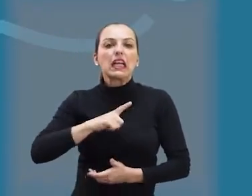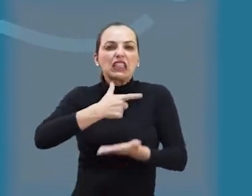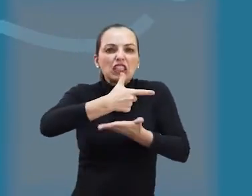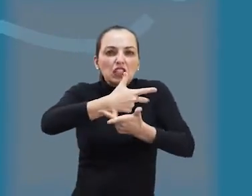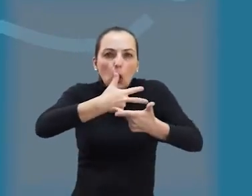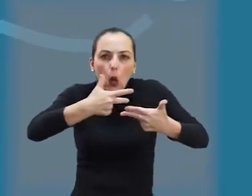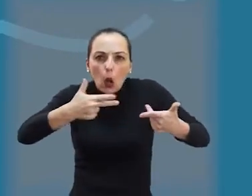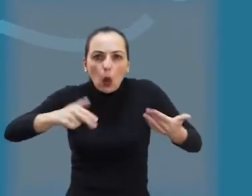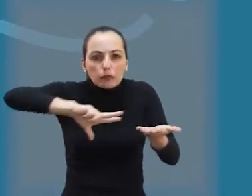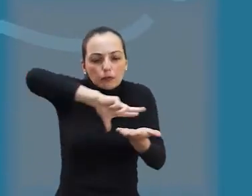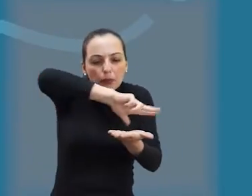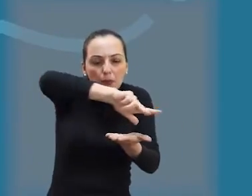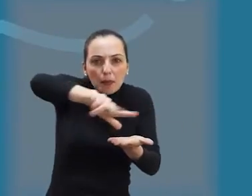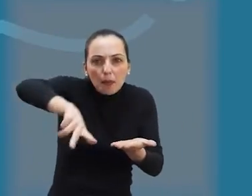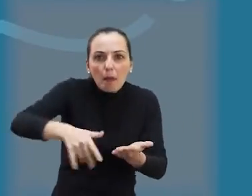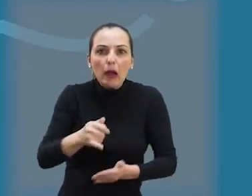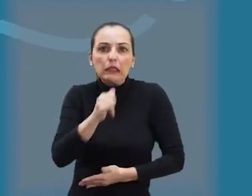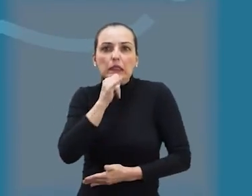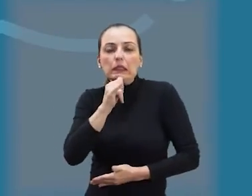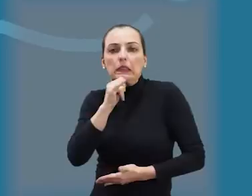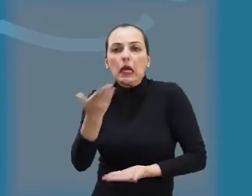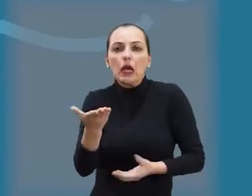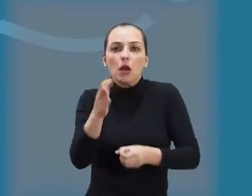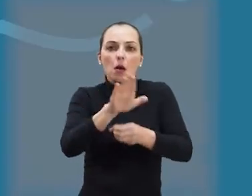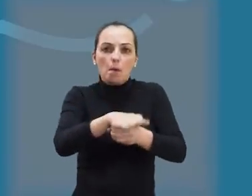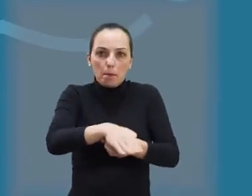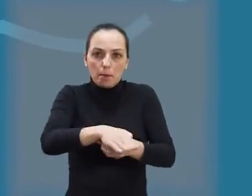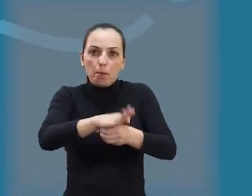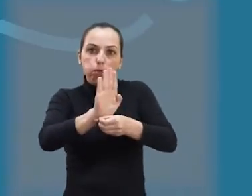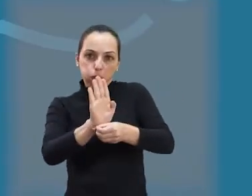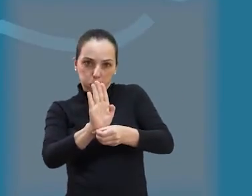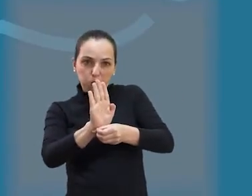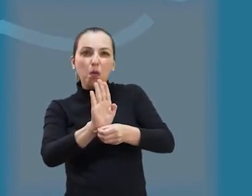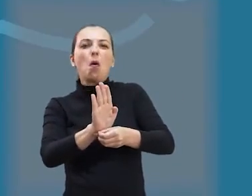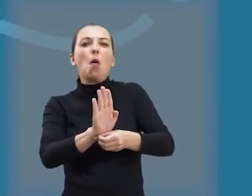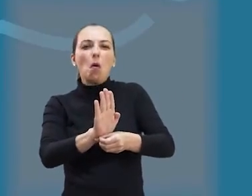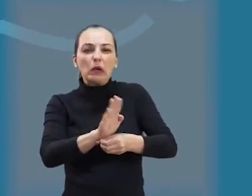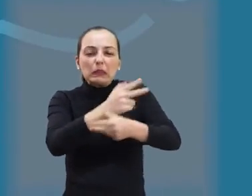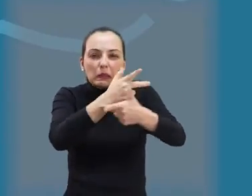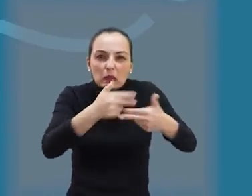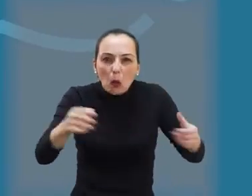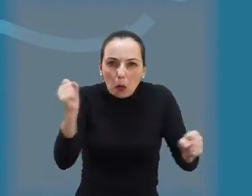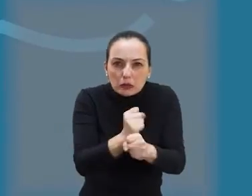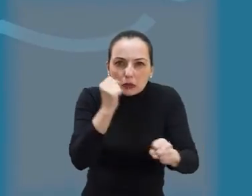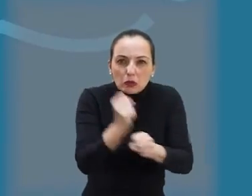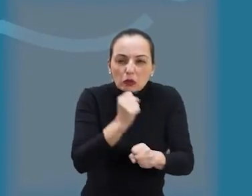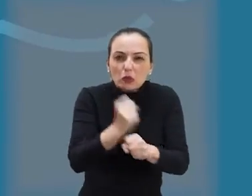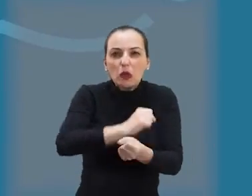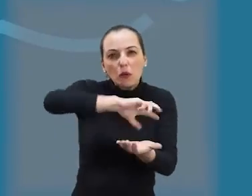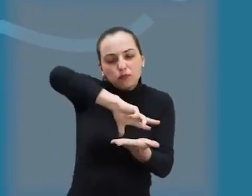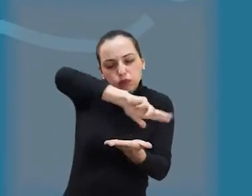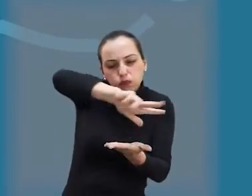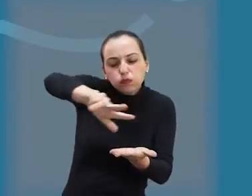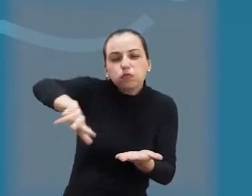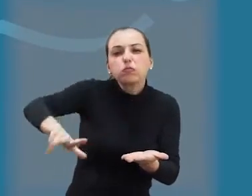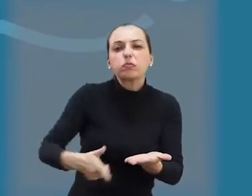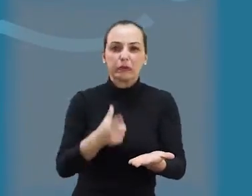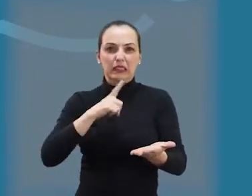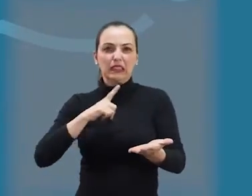muito lixo. Ali você vai encontrar de tudo. Você vai encontrar vaso sanitário, você vai encontrar resto de